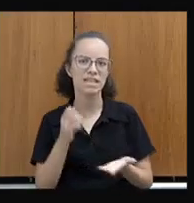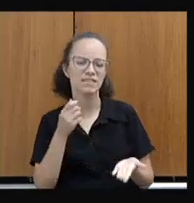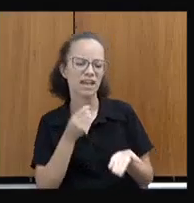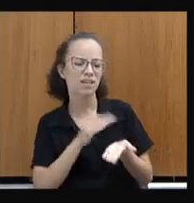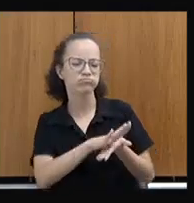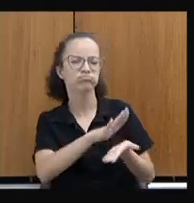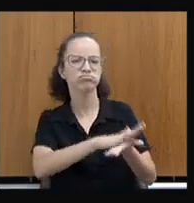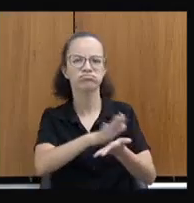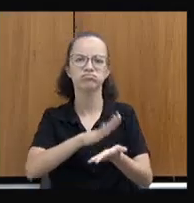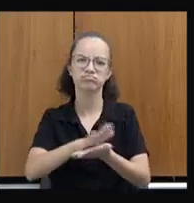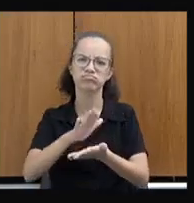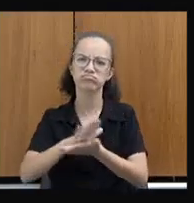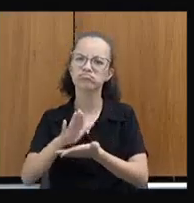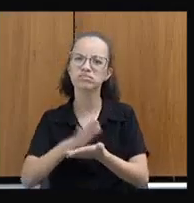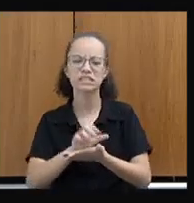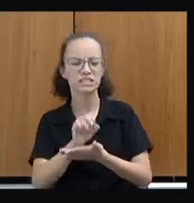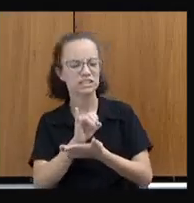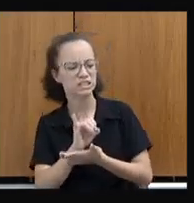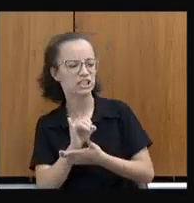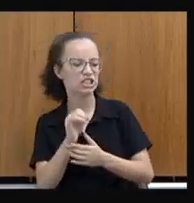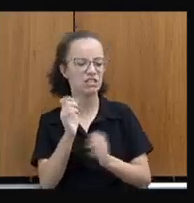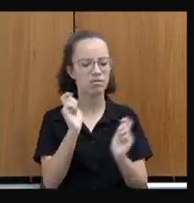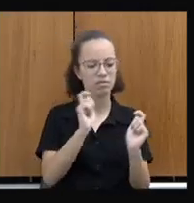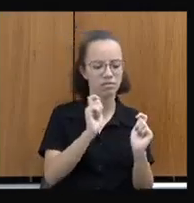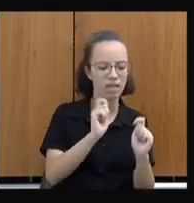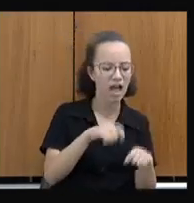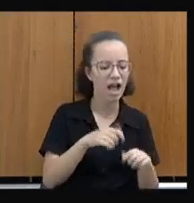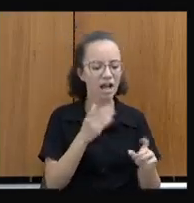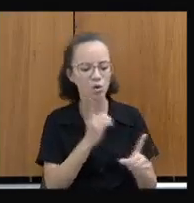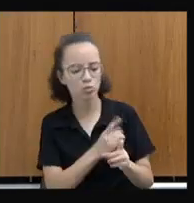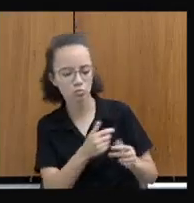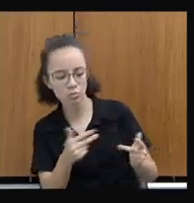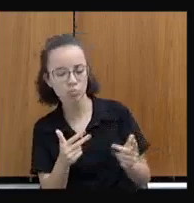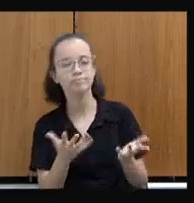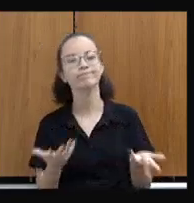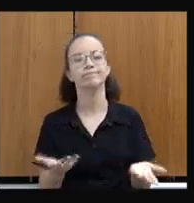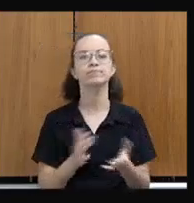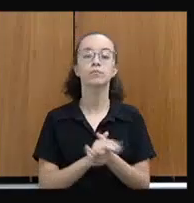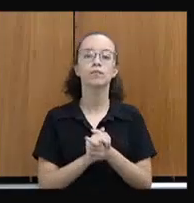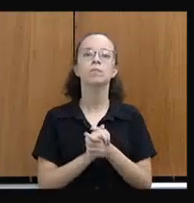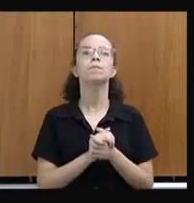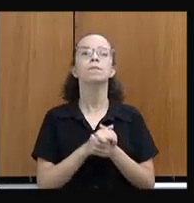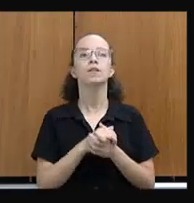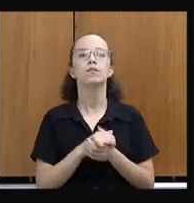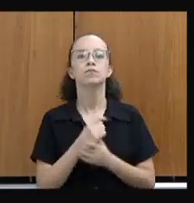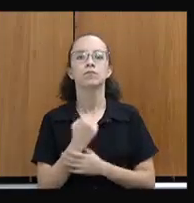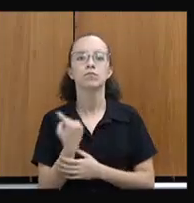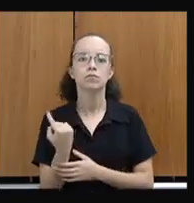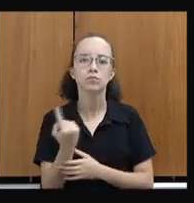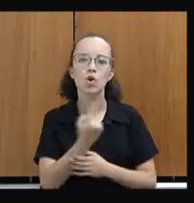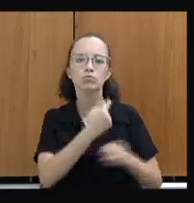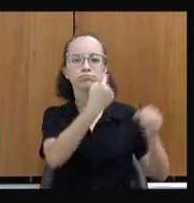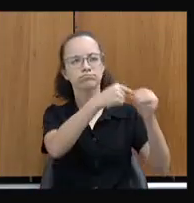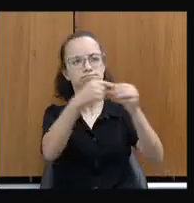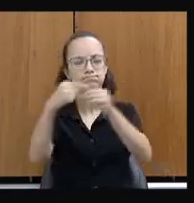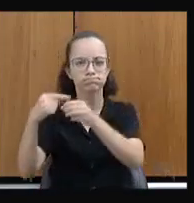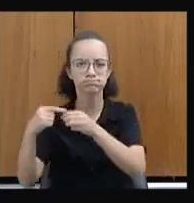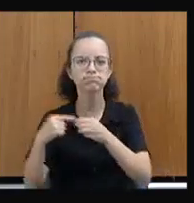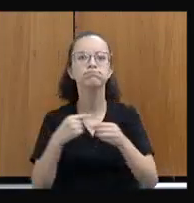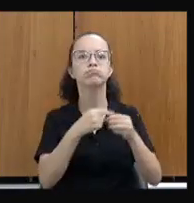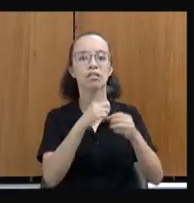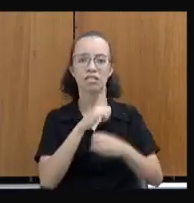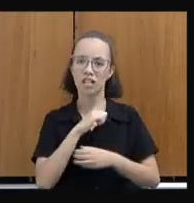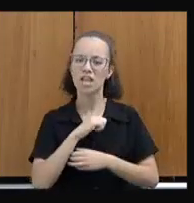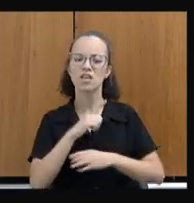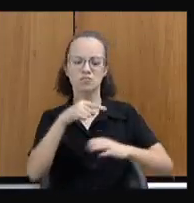o recurso sem saber se vai dar certo perfurar poço artesiano. Estamos cada vez mais com municípios que perfuram muitos